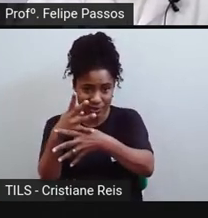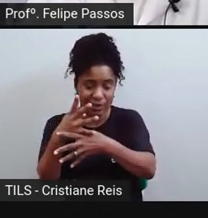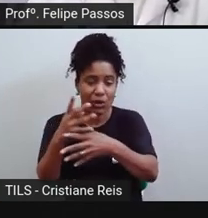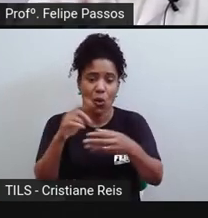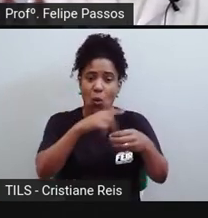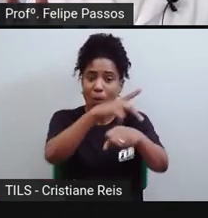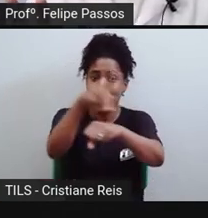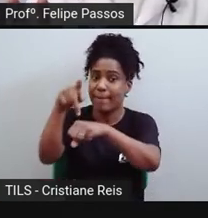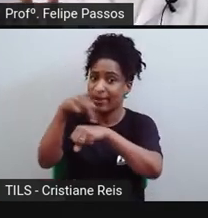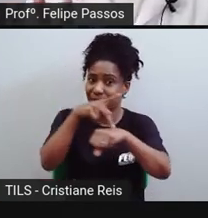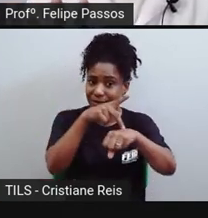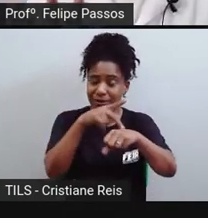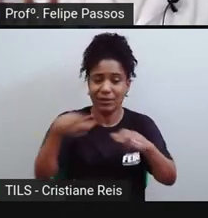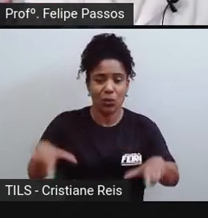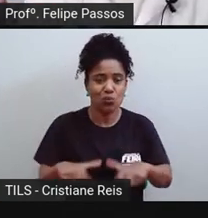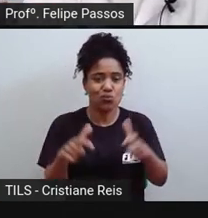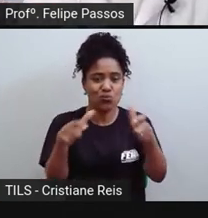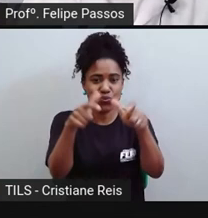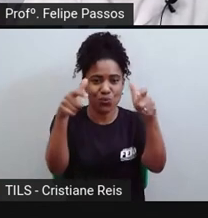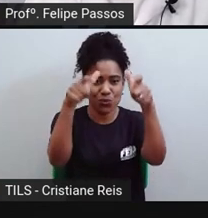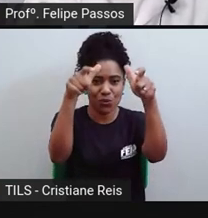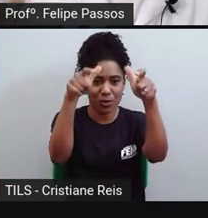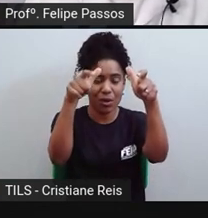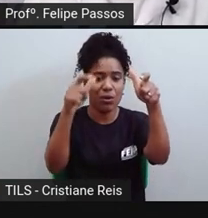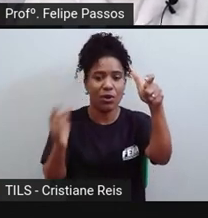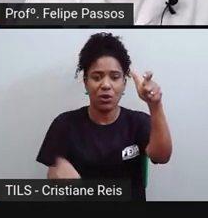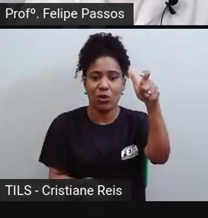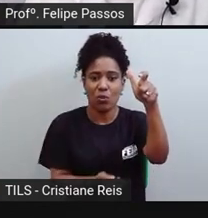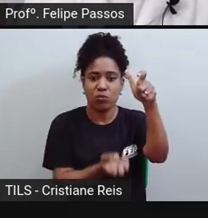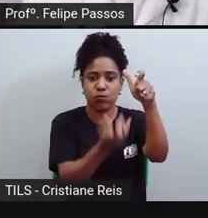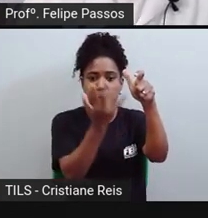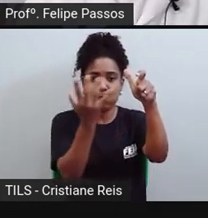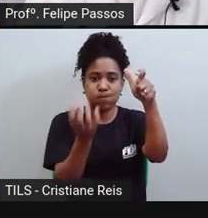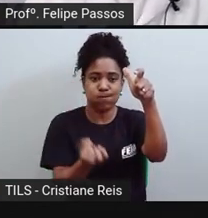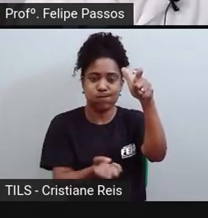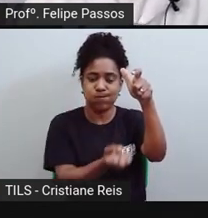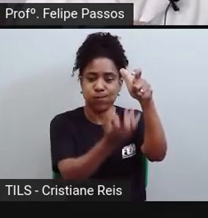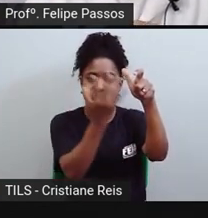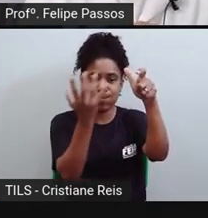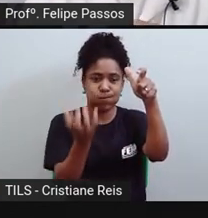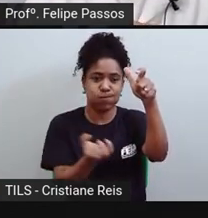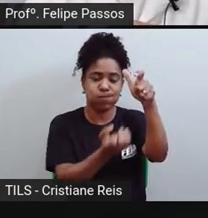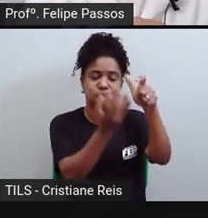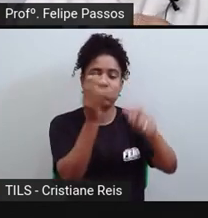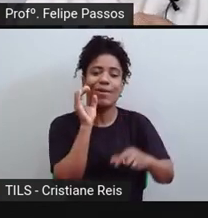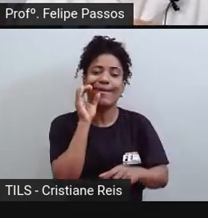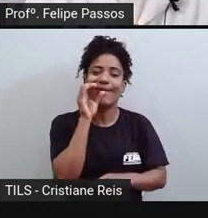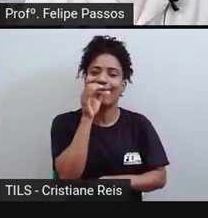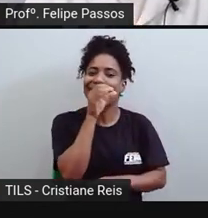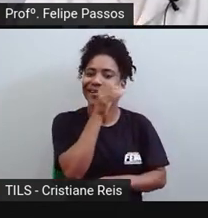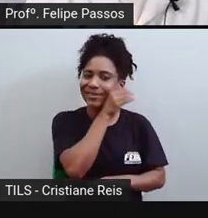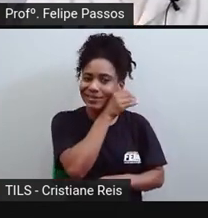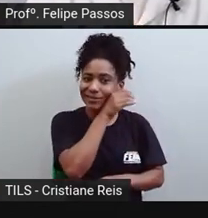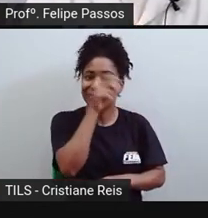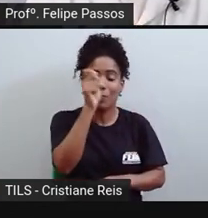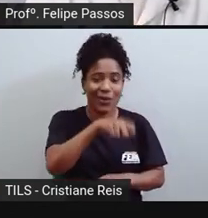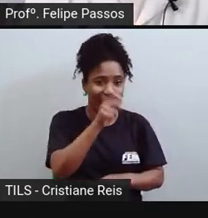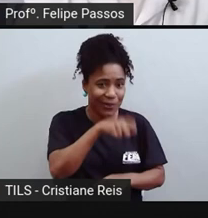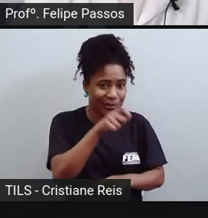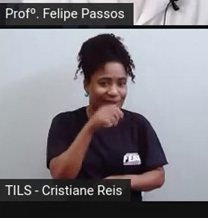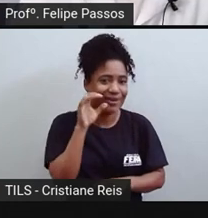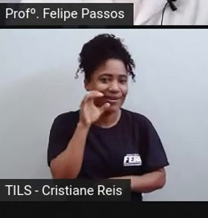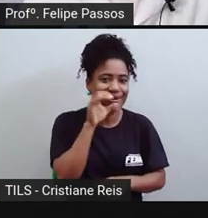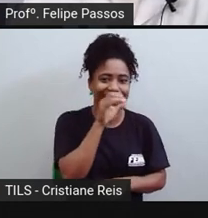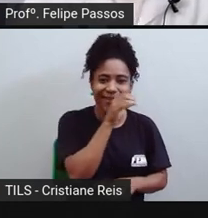geotérmica. Aí realmente não tem muito como a gente utilizar, porque o Brasil não tem vulcão, mas é justamente usar aquele